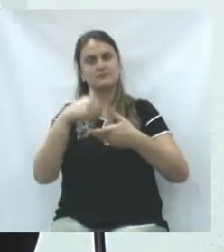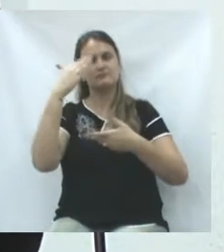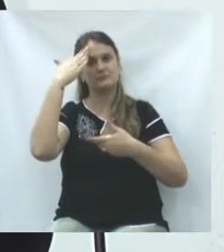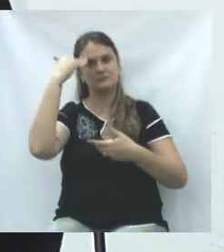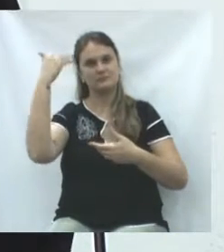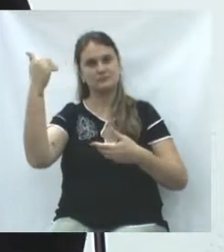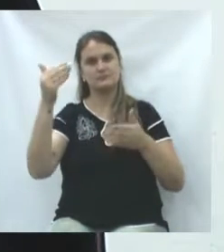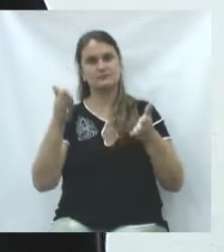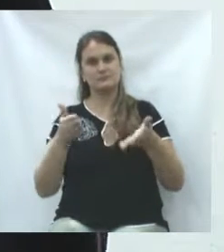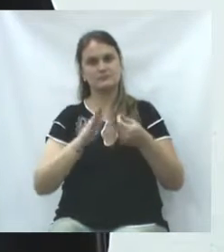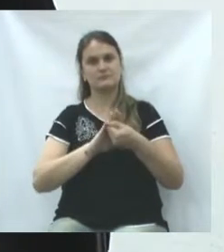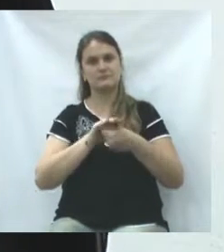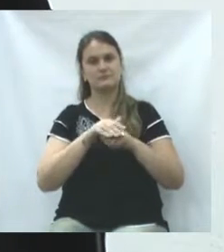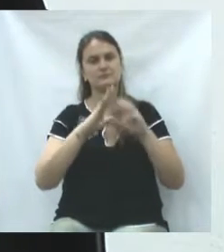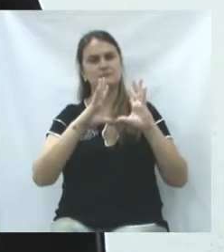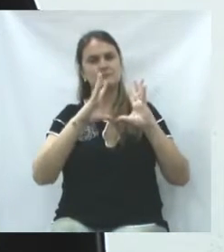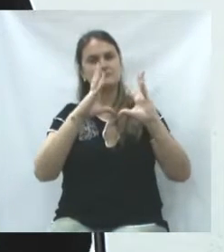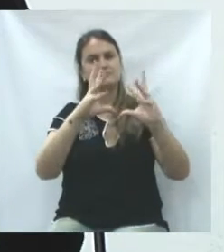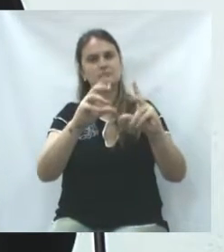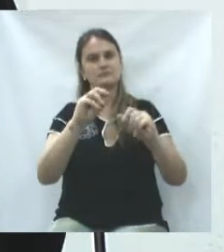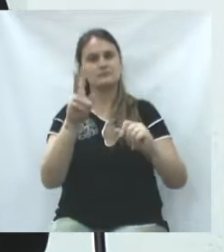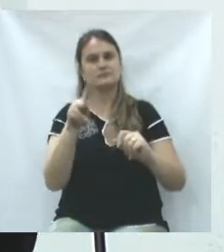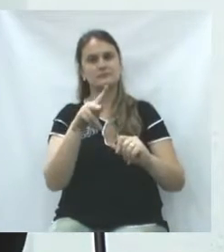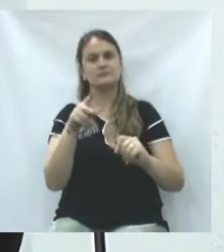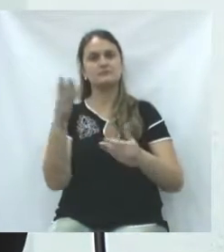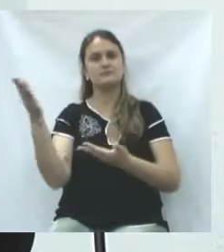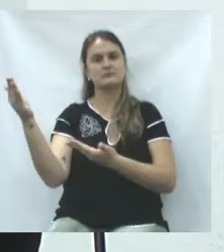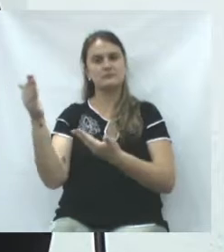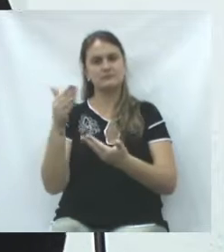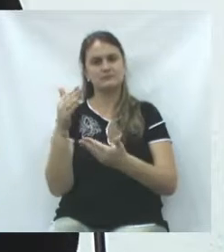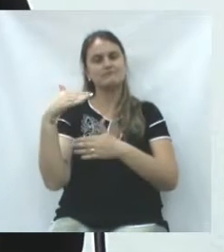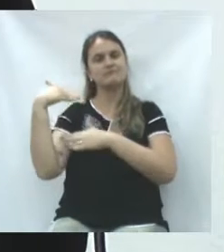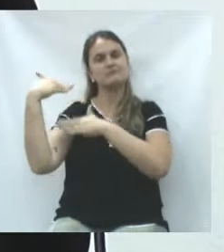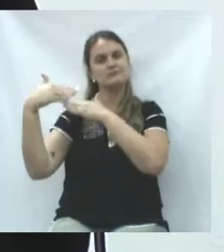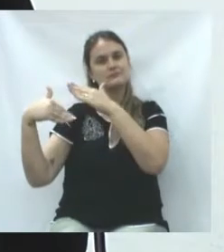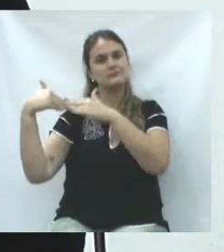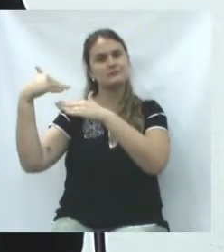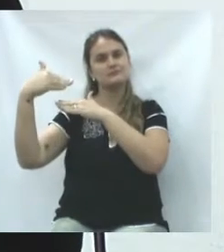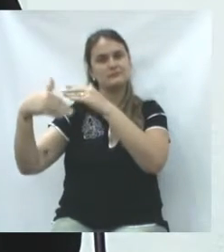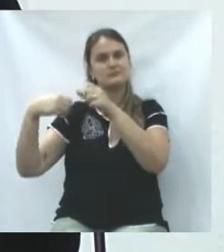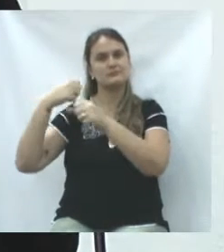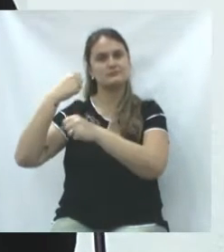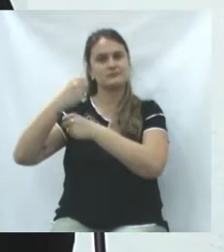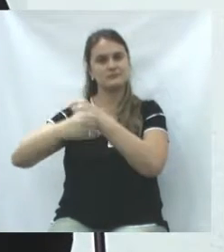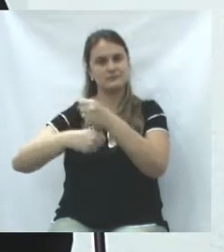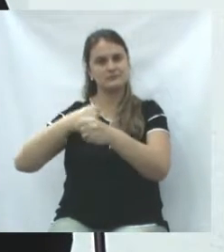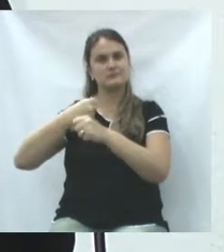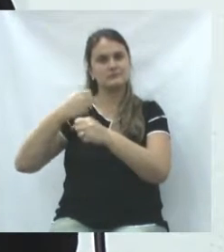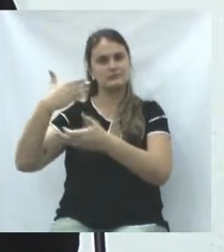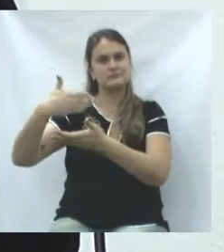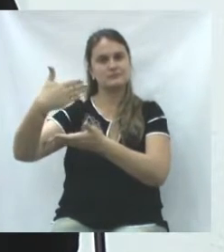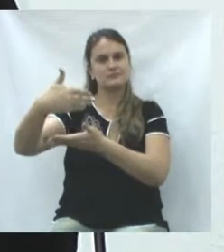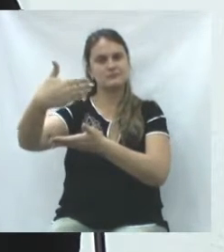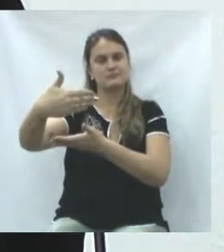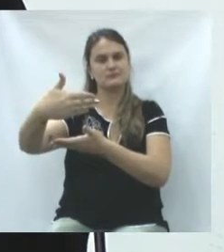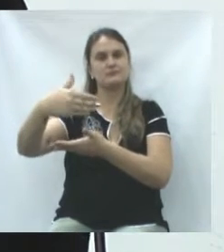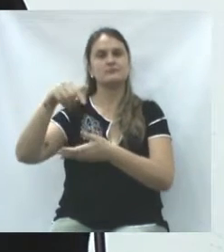nessa homenagem, na noite de hoje, aos nossos professores, que vem se desencadeando, ano a ano, na